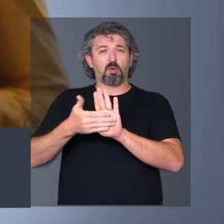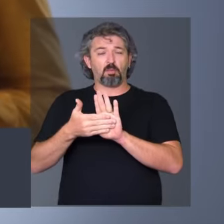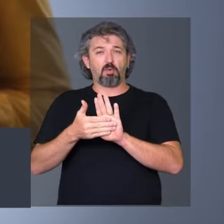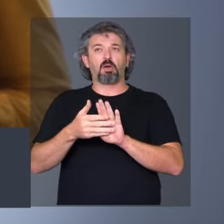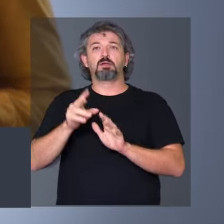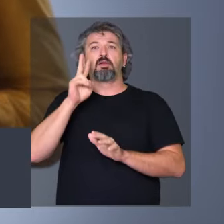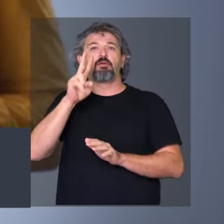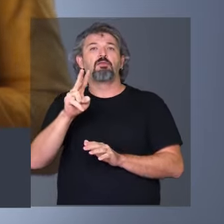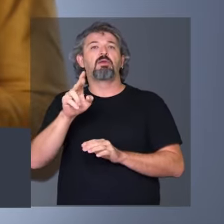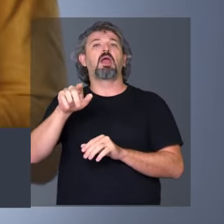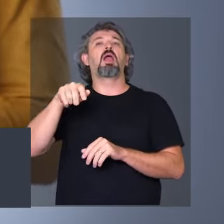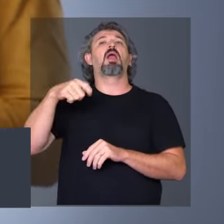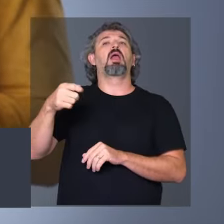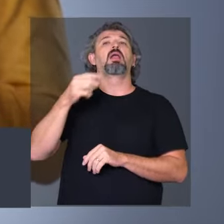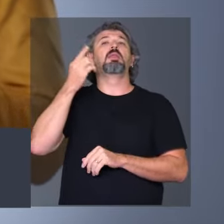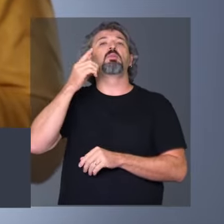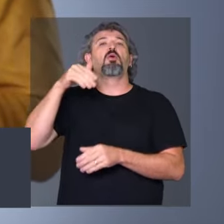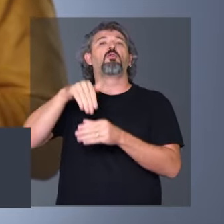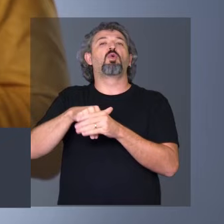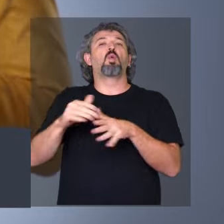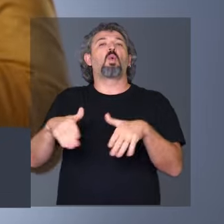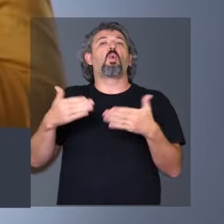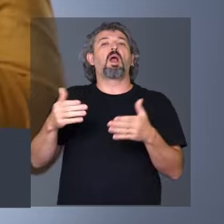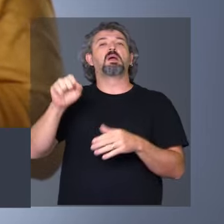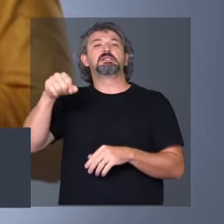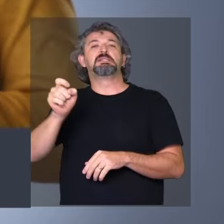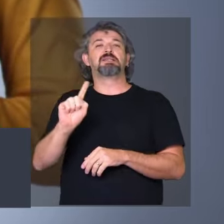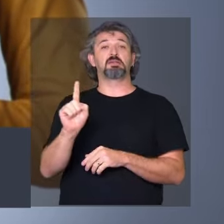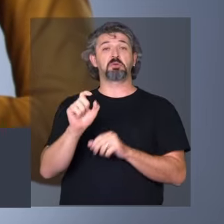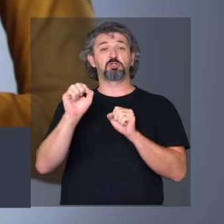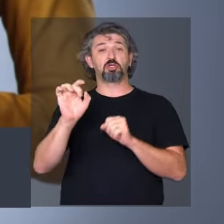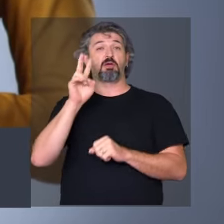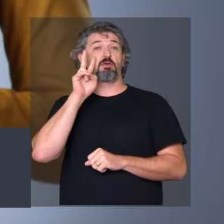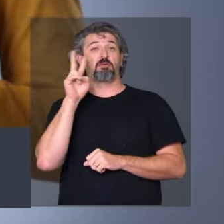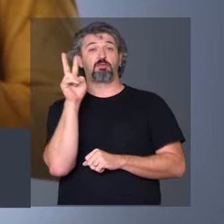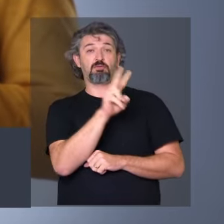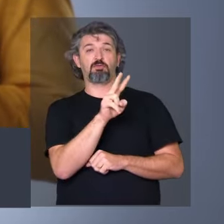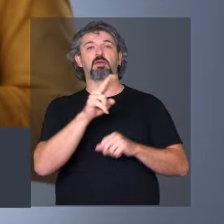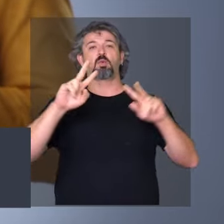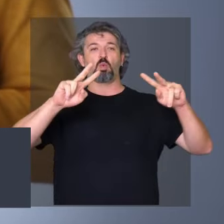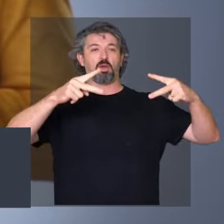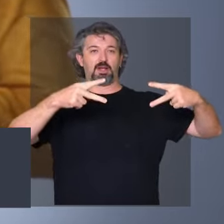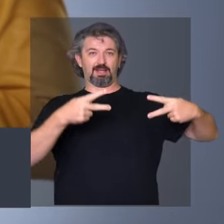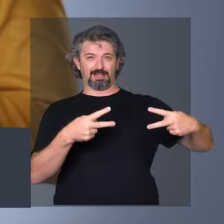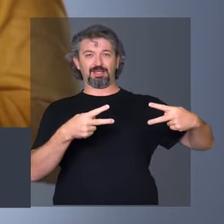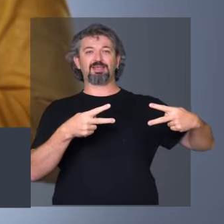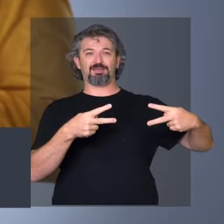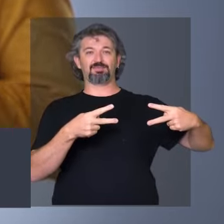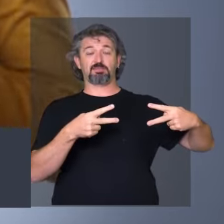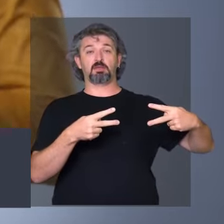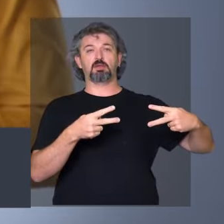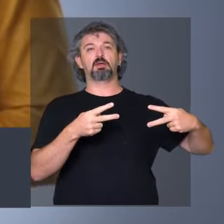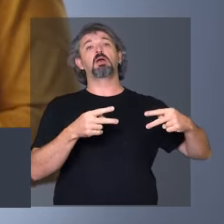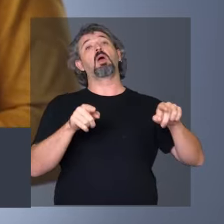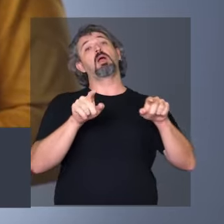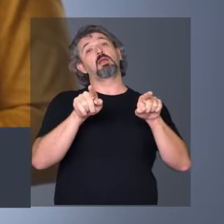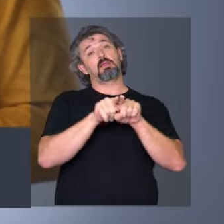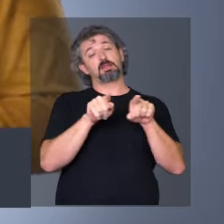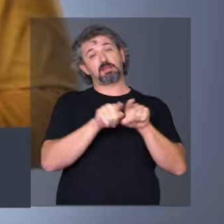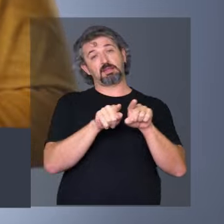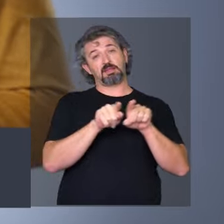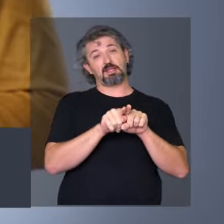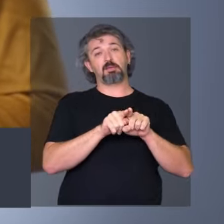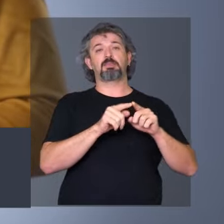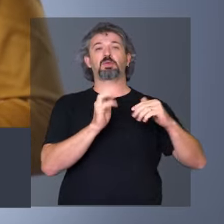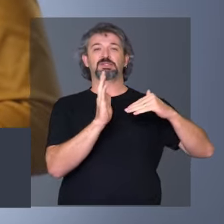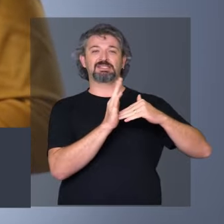tramitação das propostas e saber como foi o voto de cada parlamentar. É só acessar www.câmara.leg.br